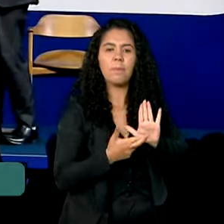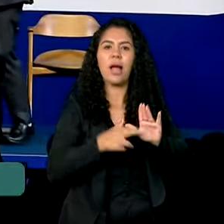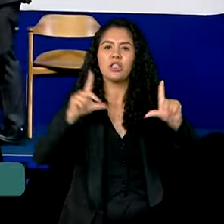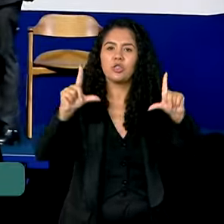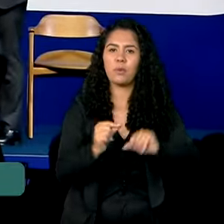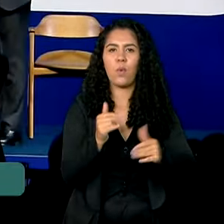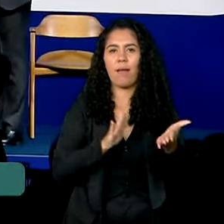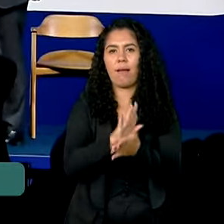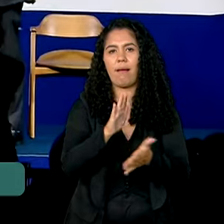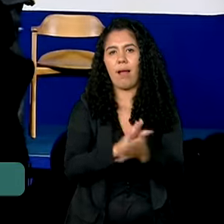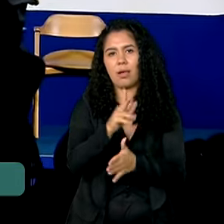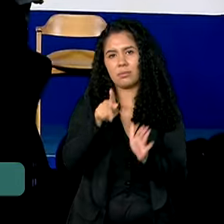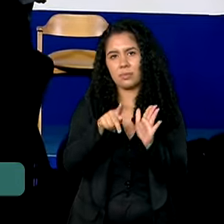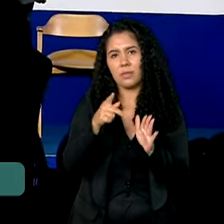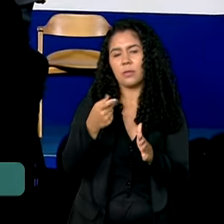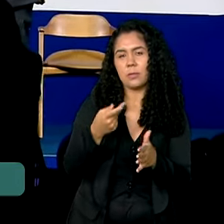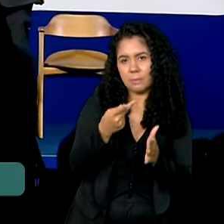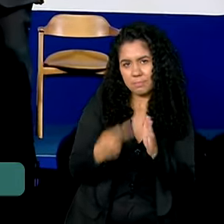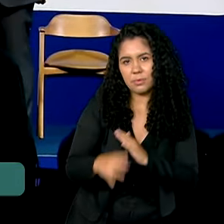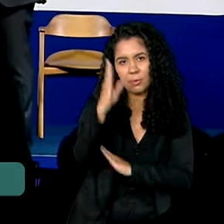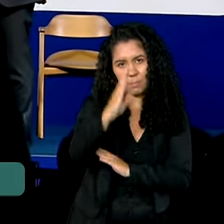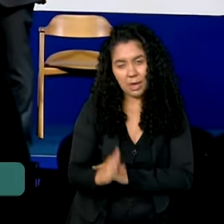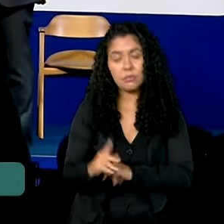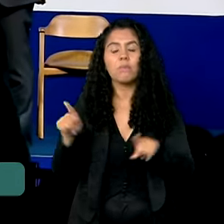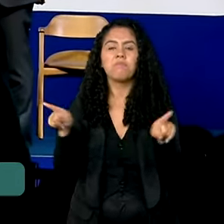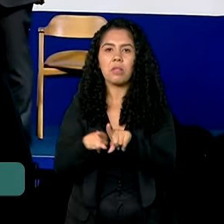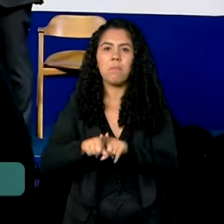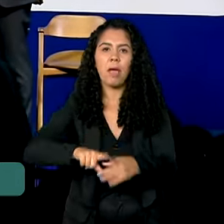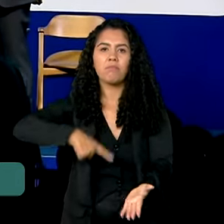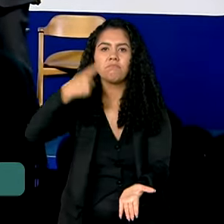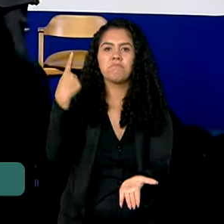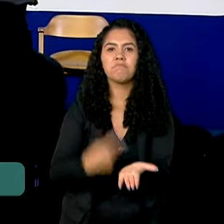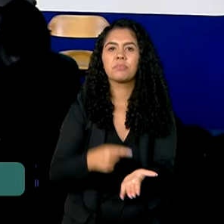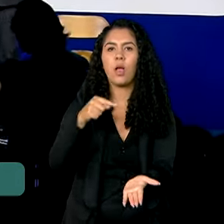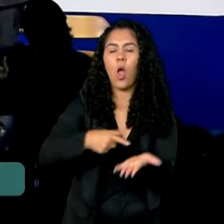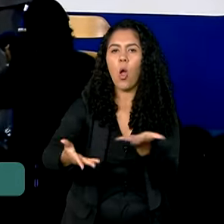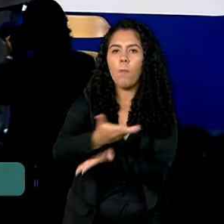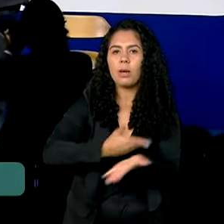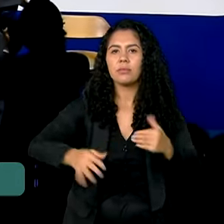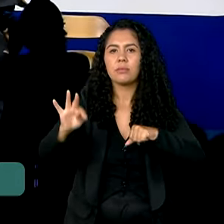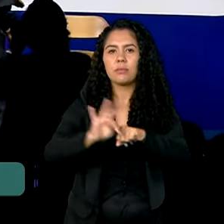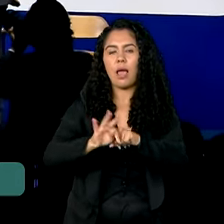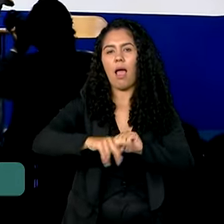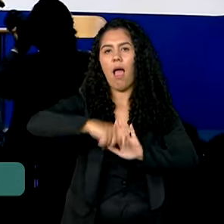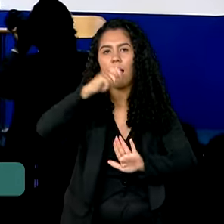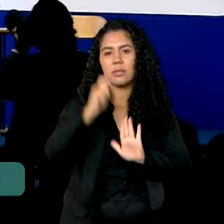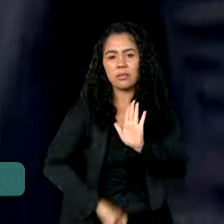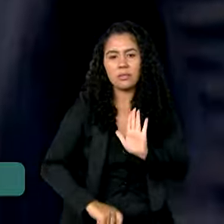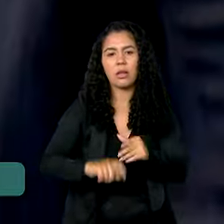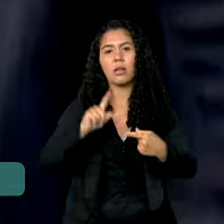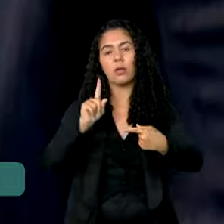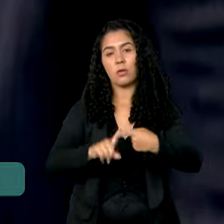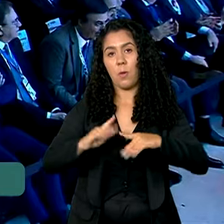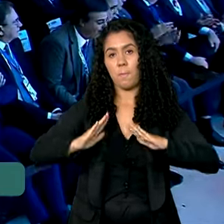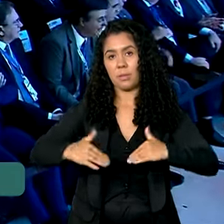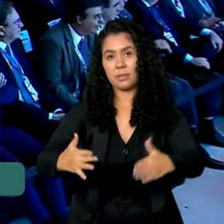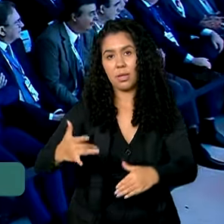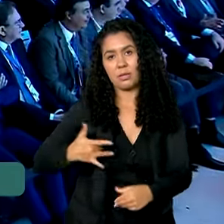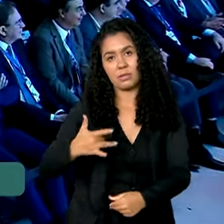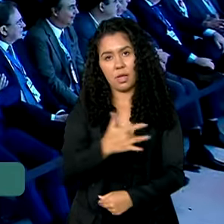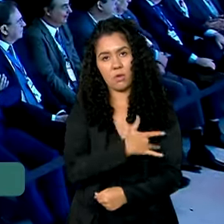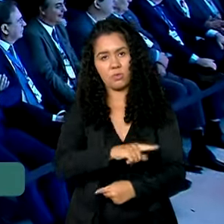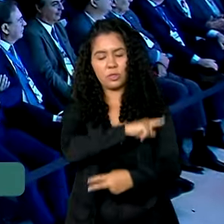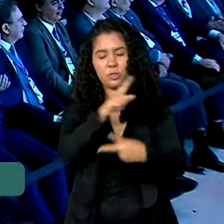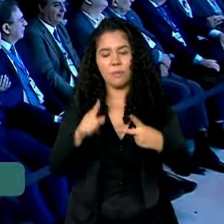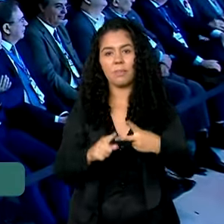Também foi assinado um acordo de cooperação técnica entre o Ministério da Saúde, a CNI e o SESI, com o